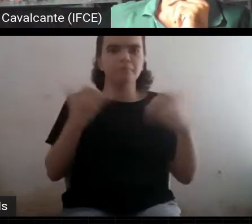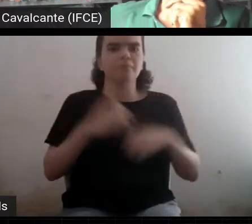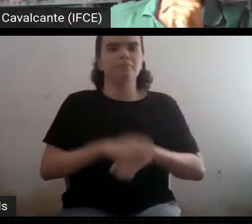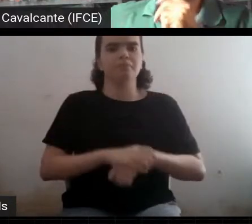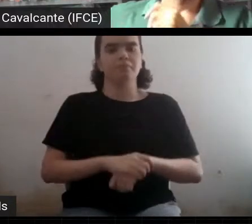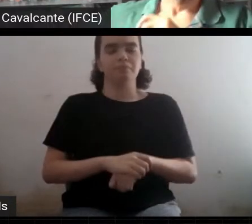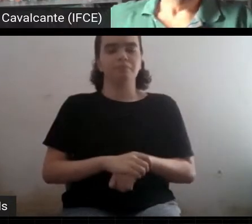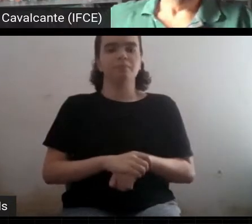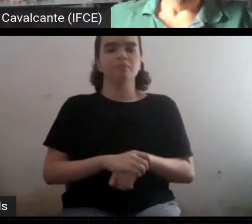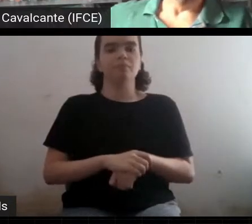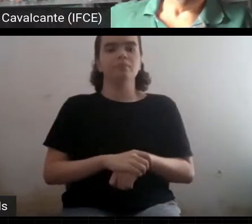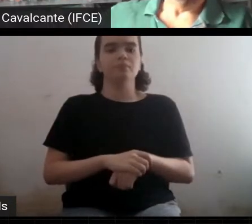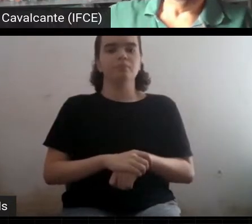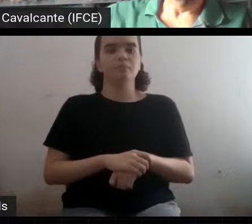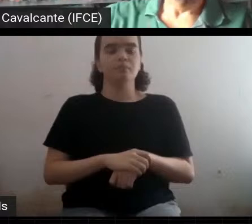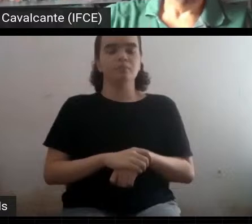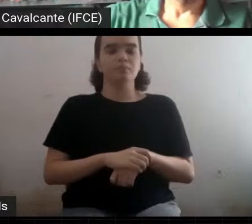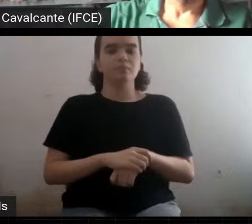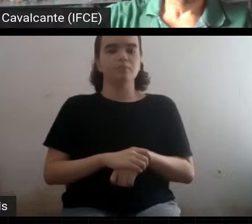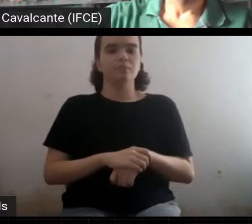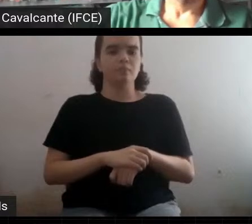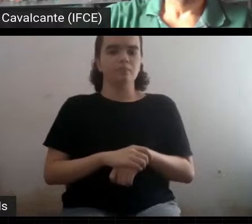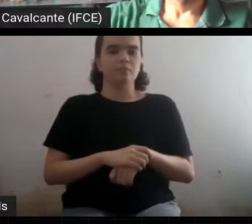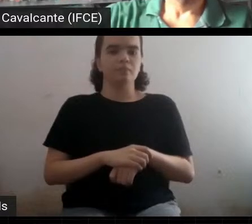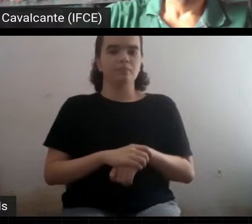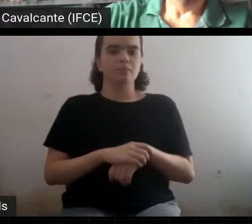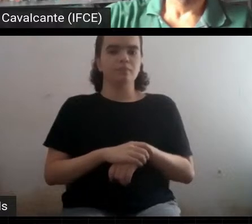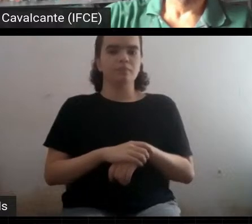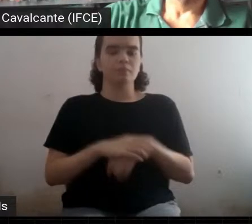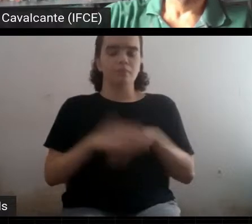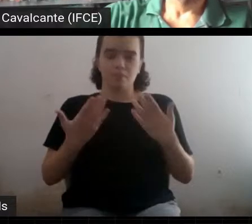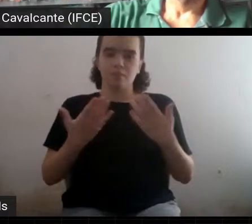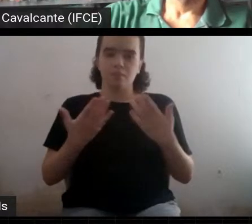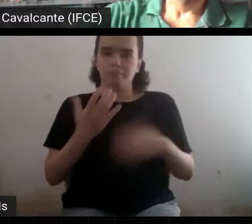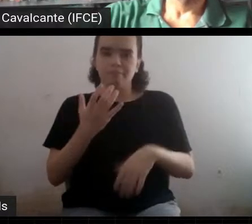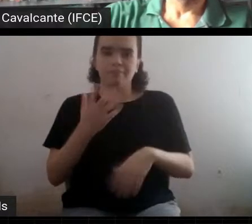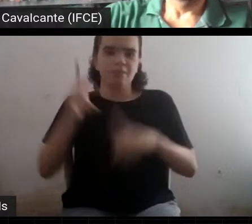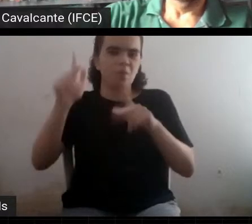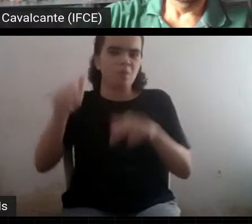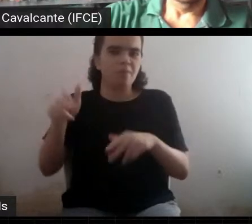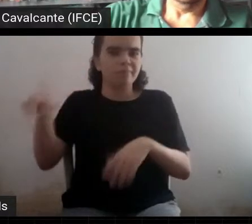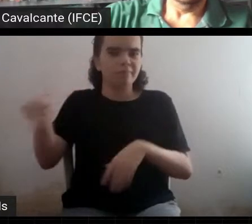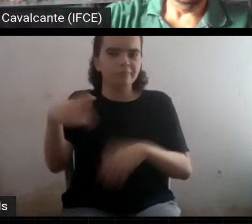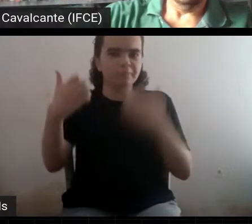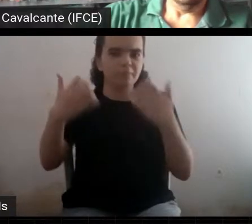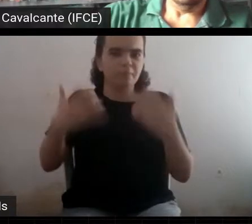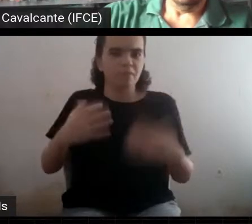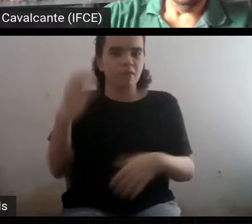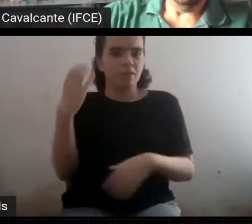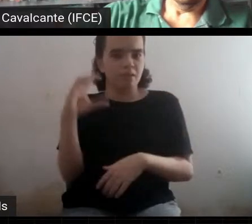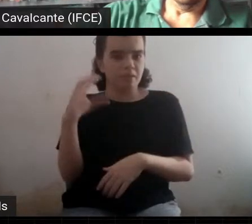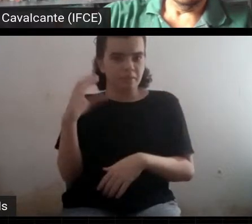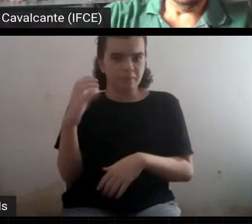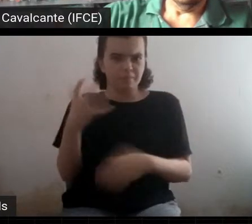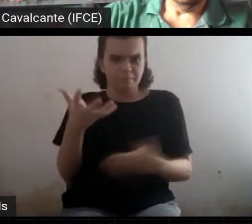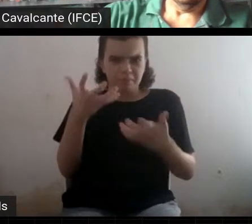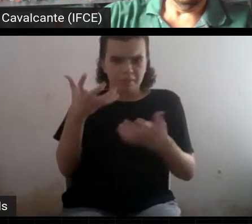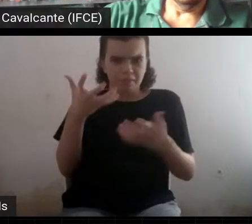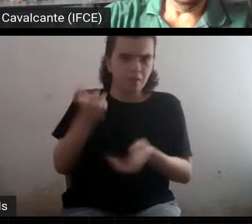isso. Como o Kepler falou, quer fazer ciência? Ciência é assim. Você tem uma ideia? Tem uma ideia, faça uma teoria que